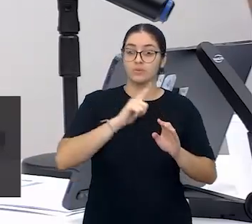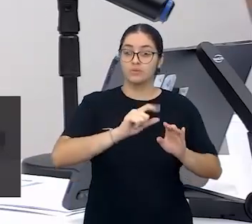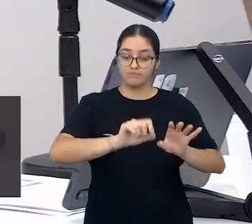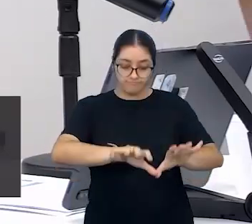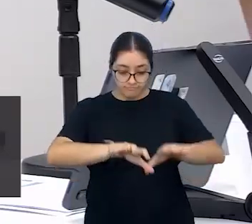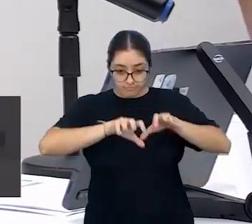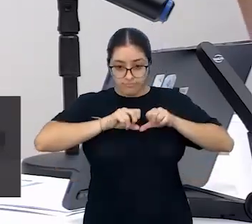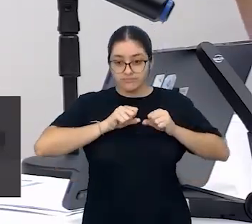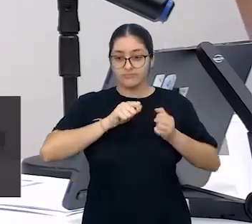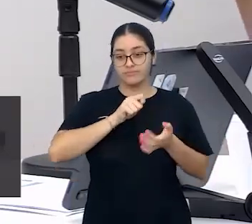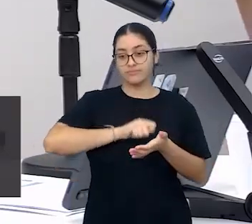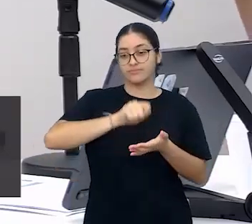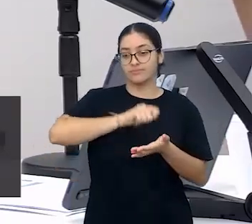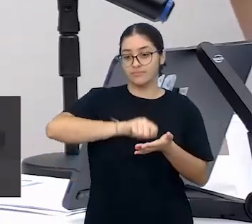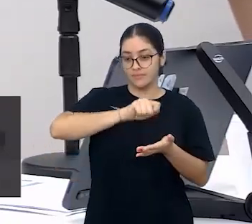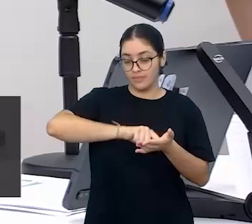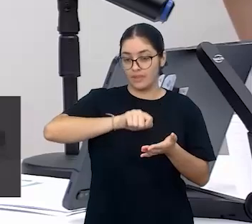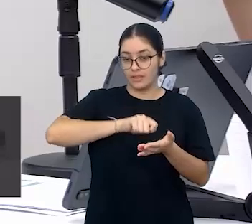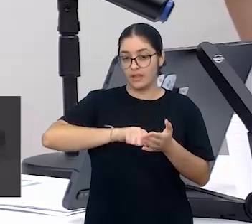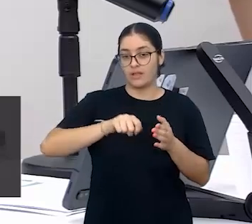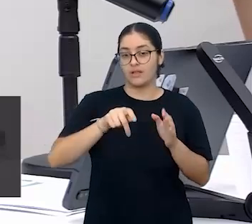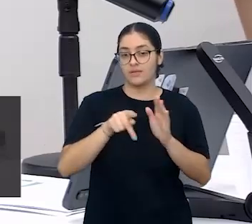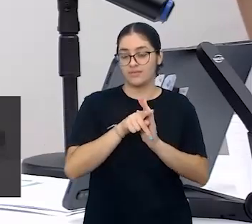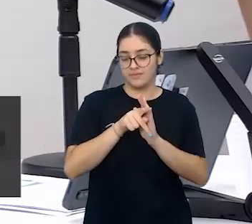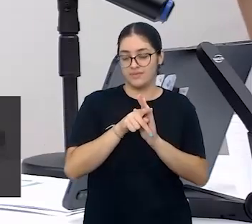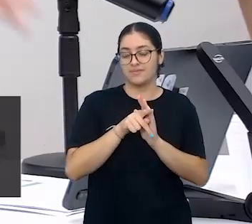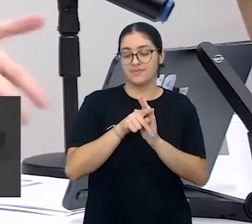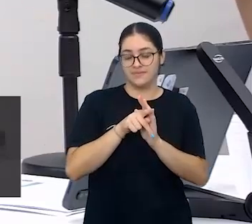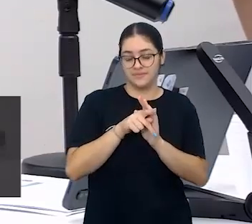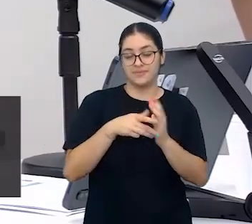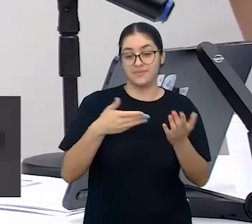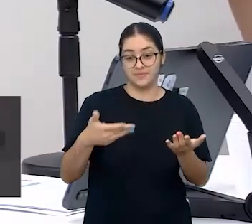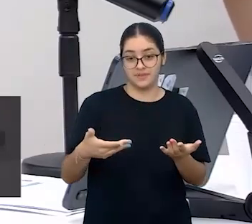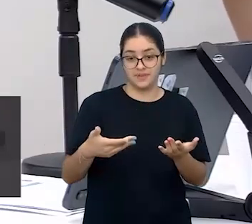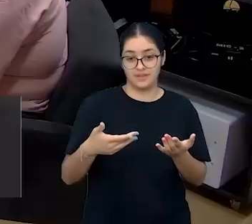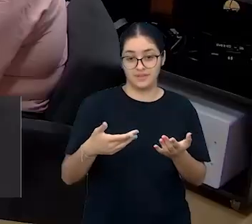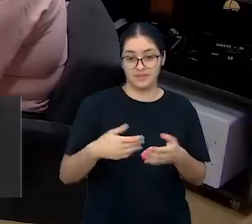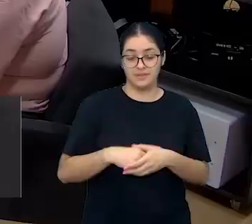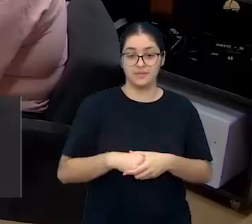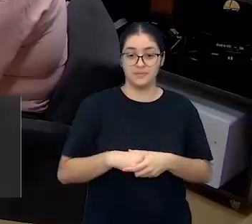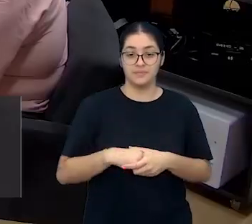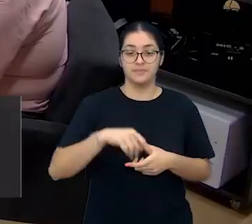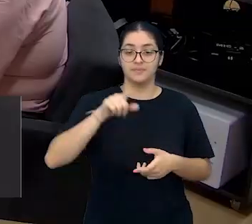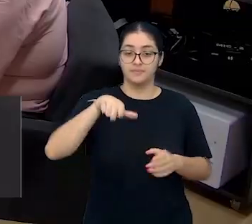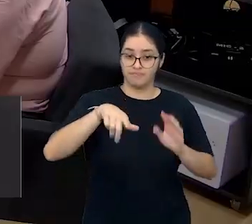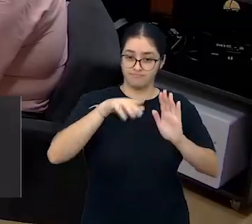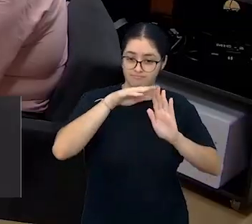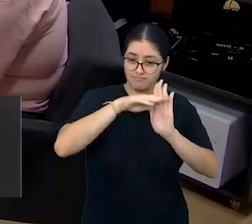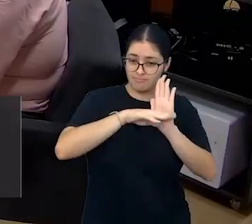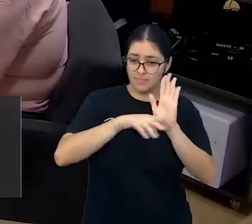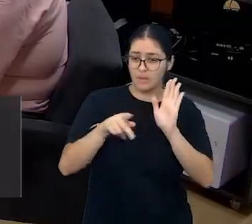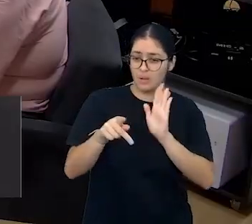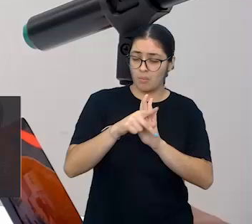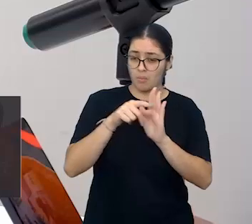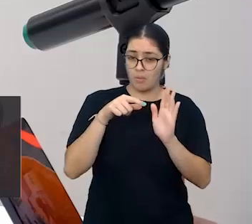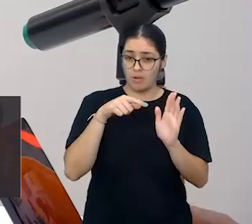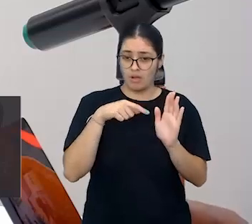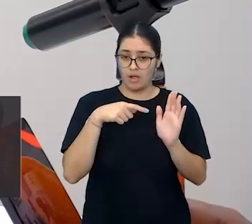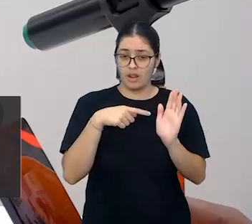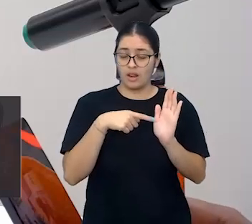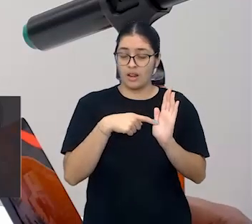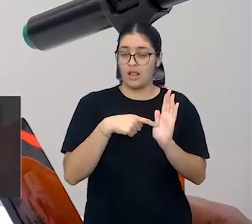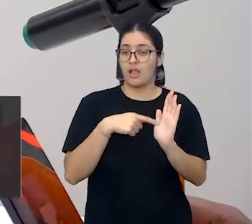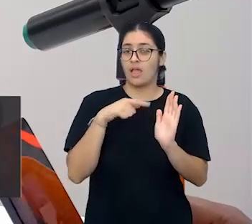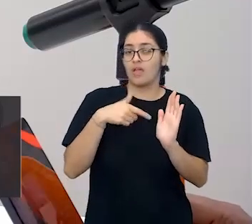alfabética, que é o que o documento preconiza para a gente nos orientar. Isso, e a lista é um gênero